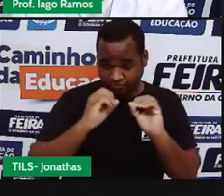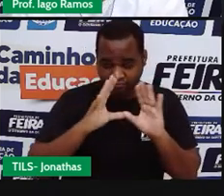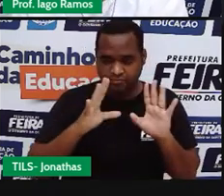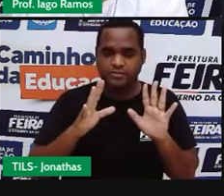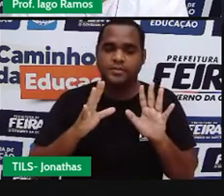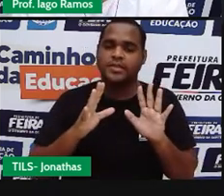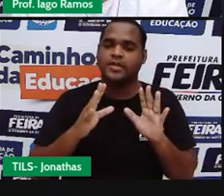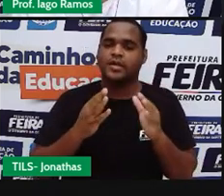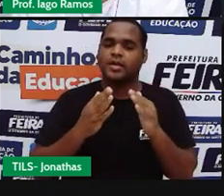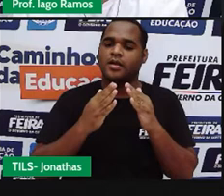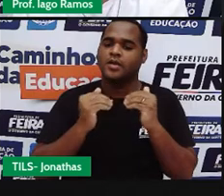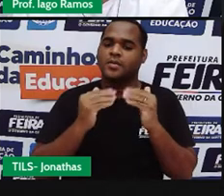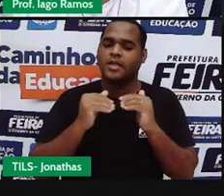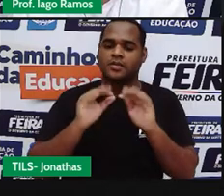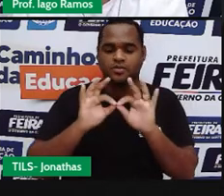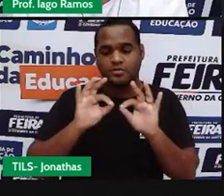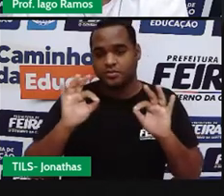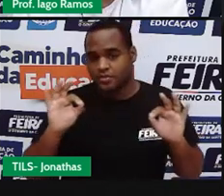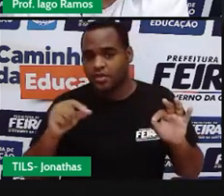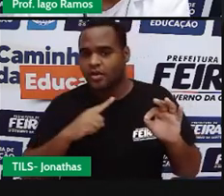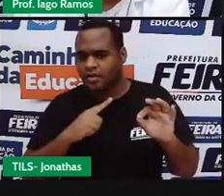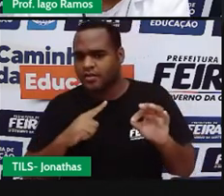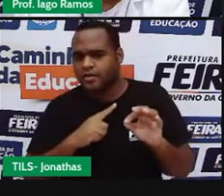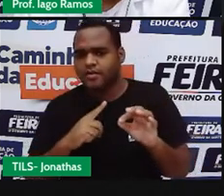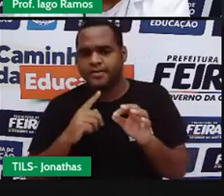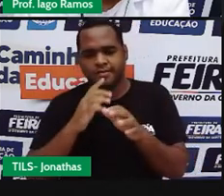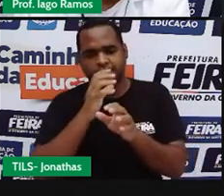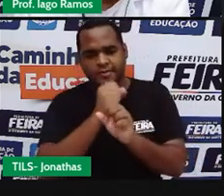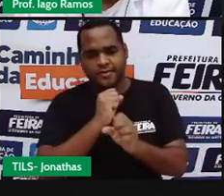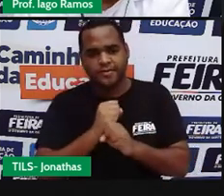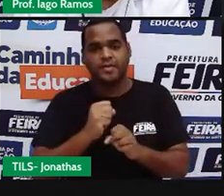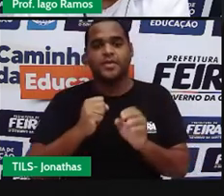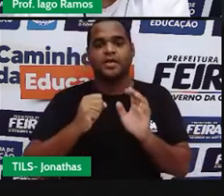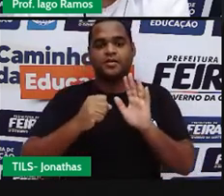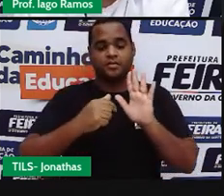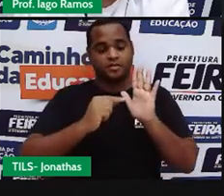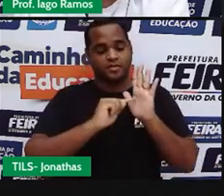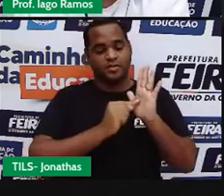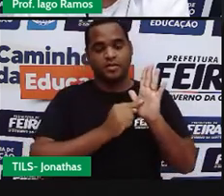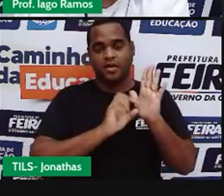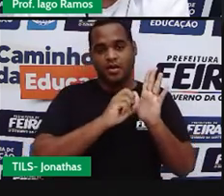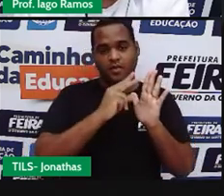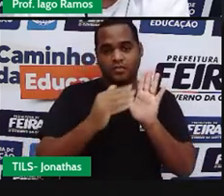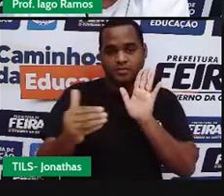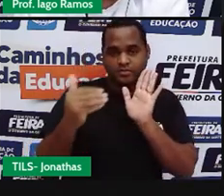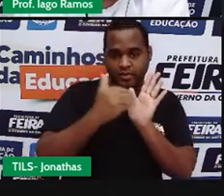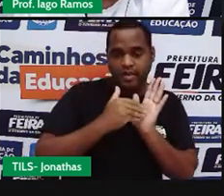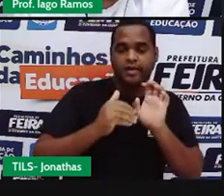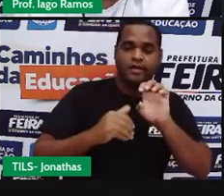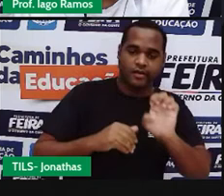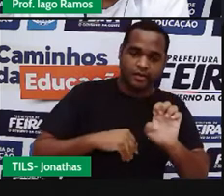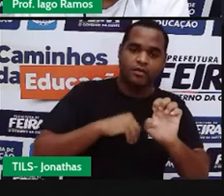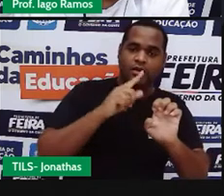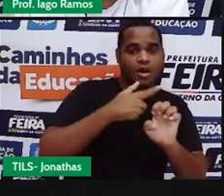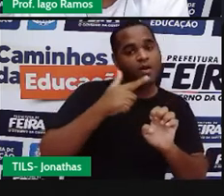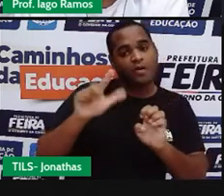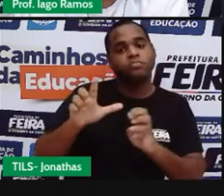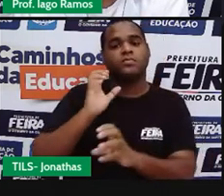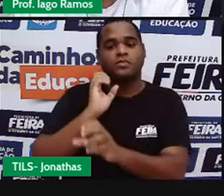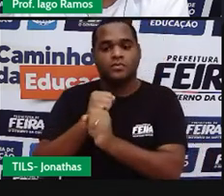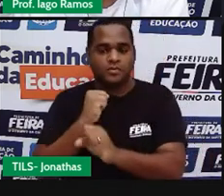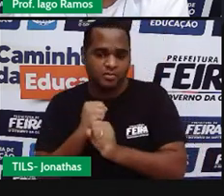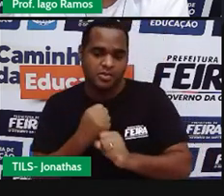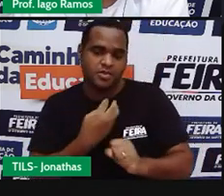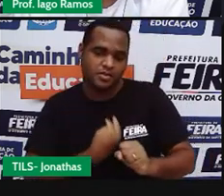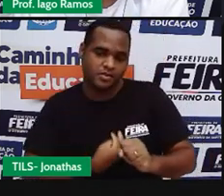E vou medir a distância desse ponto que eu fiz até essa corda da esquerda. Vai dar um outro valor, tá?